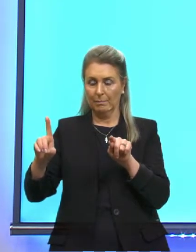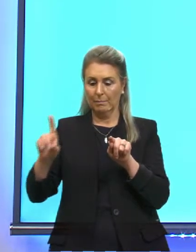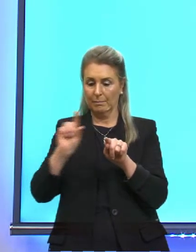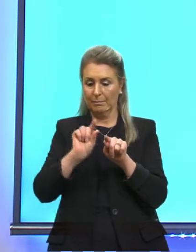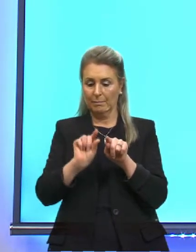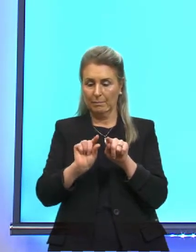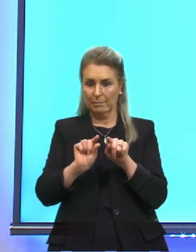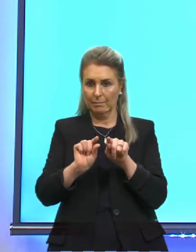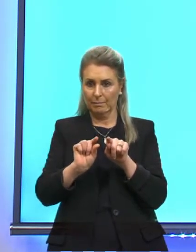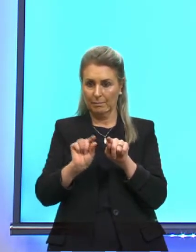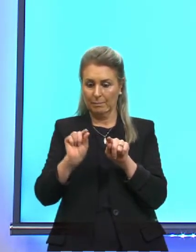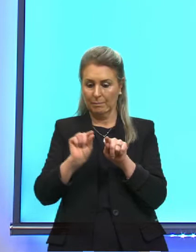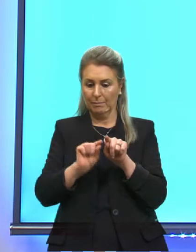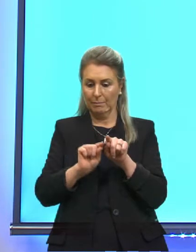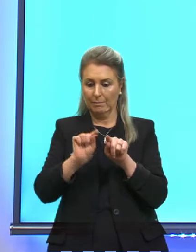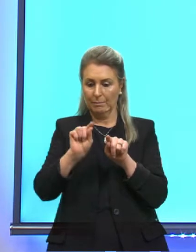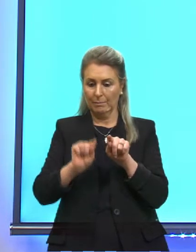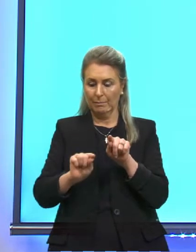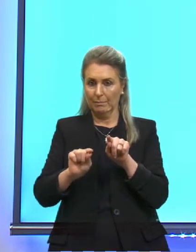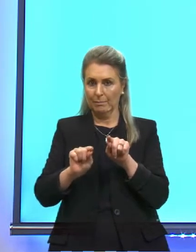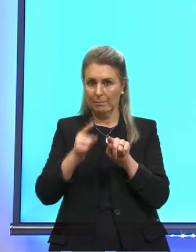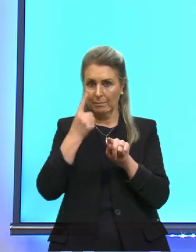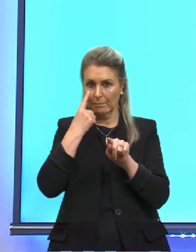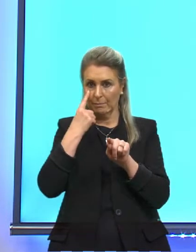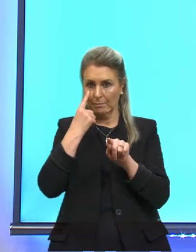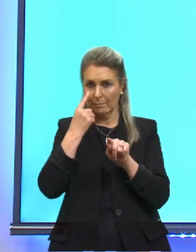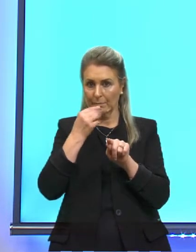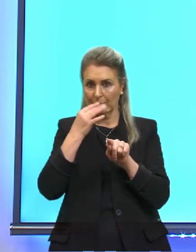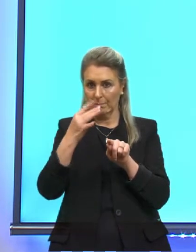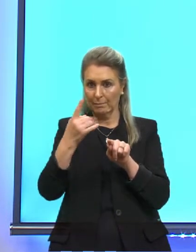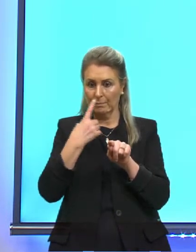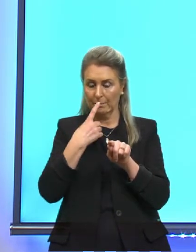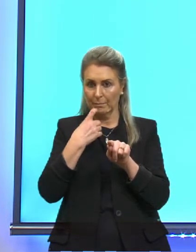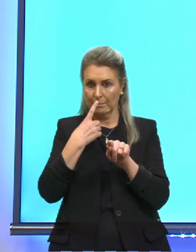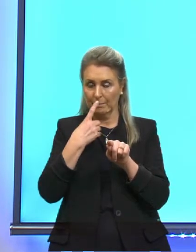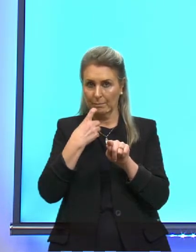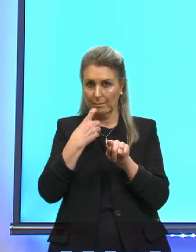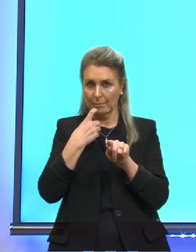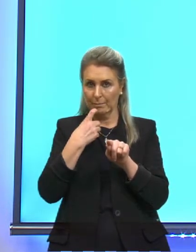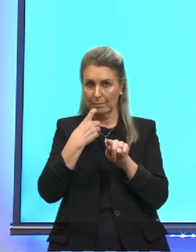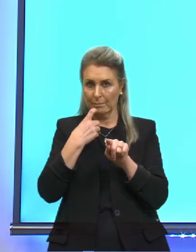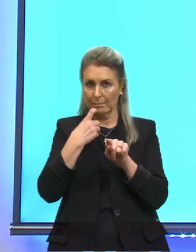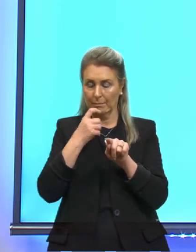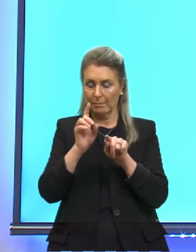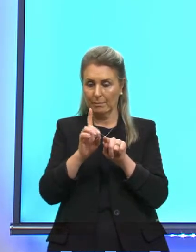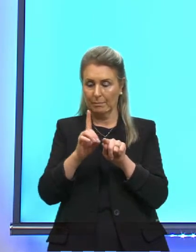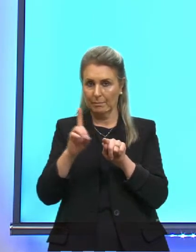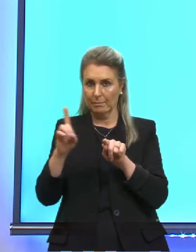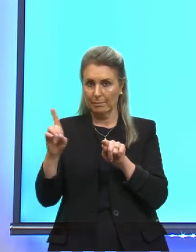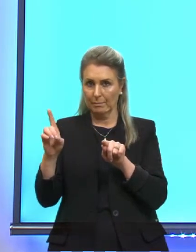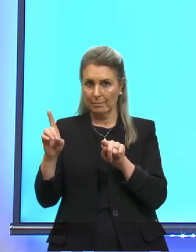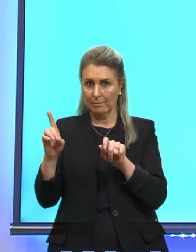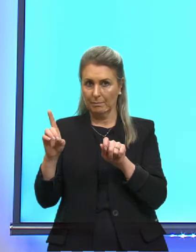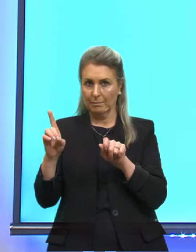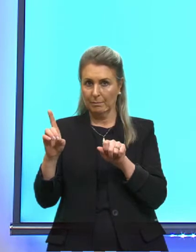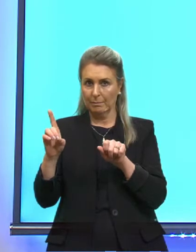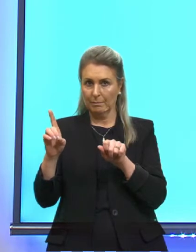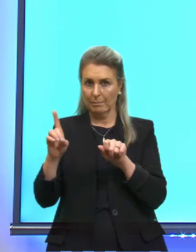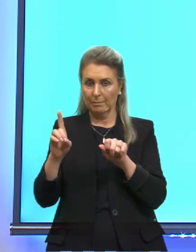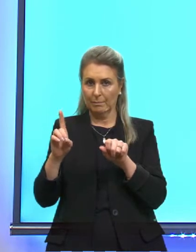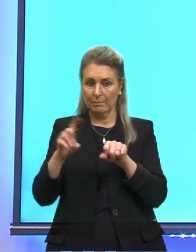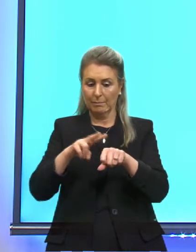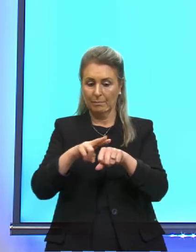menores comprimentos de ondas. Pode ver que o vermelho, o vermelho está mais para a direita. O